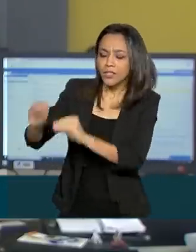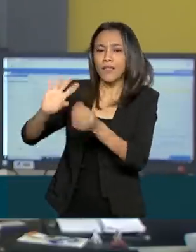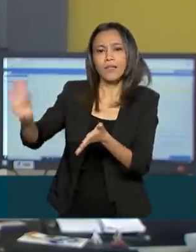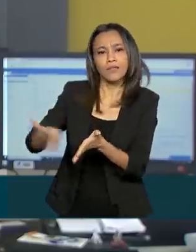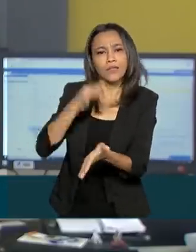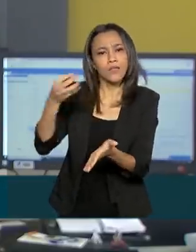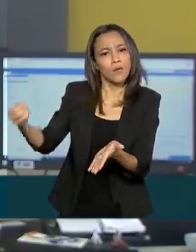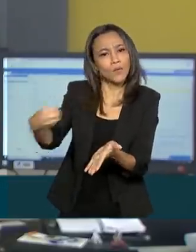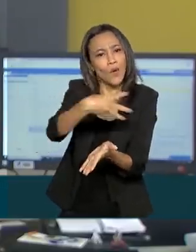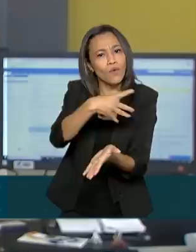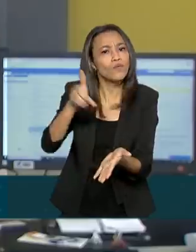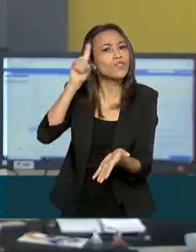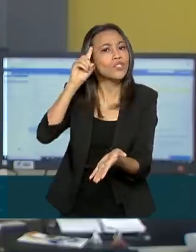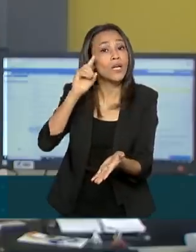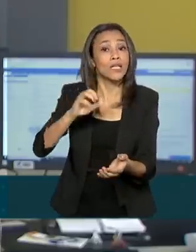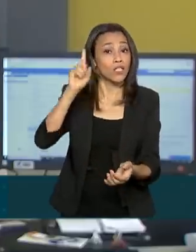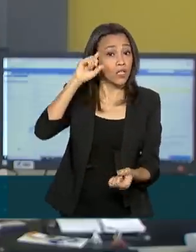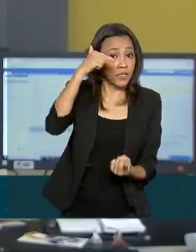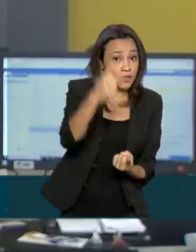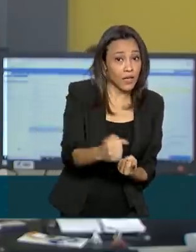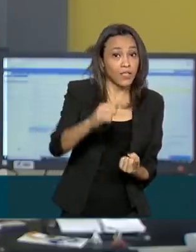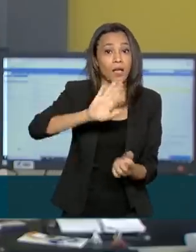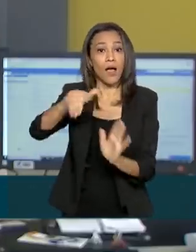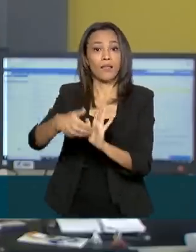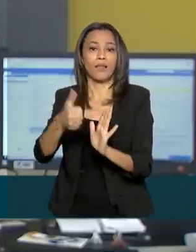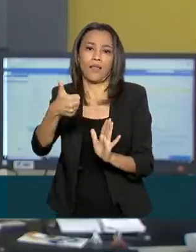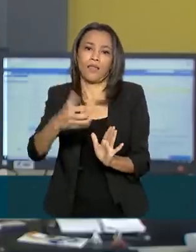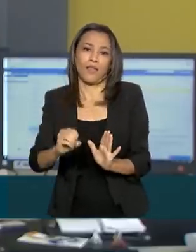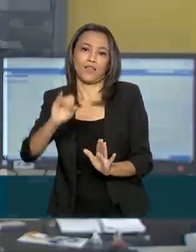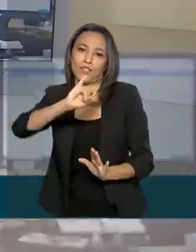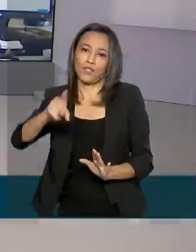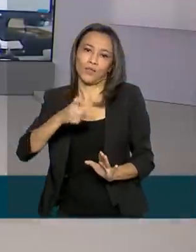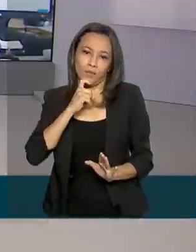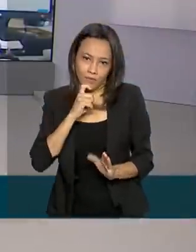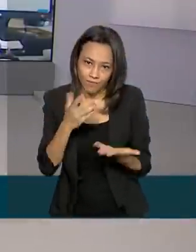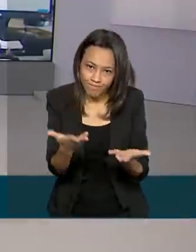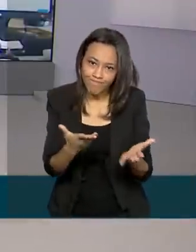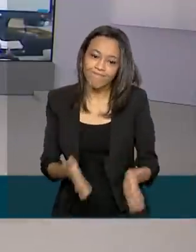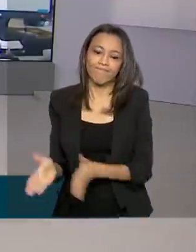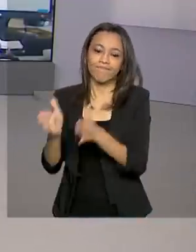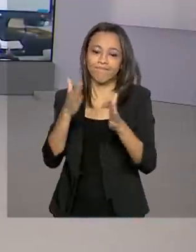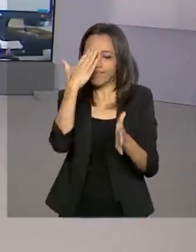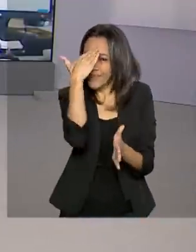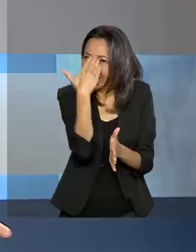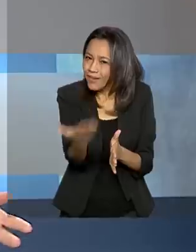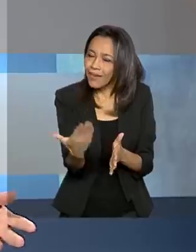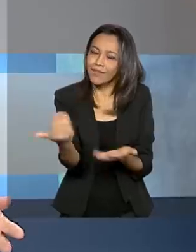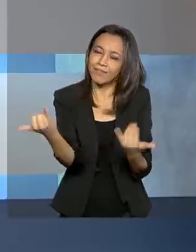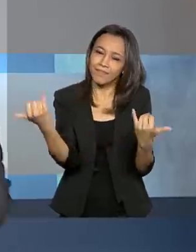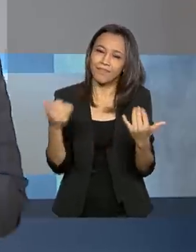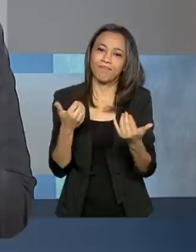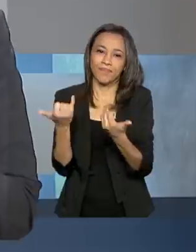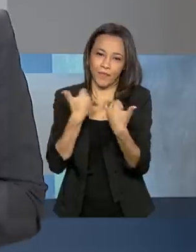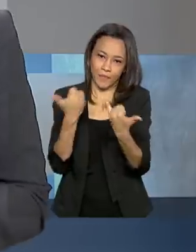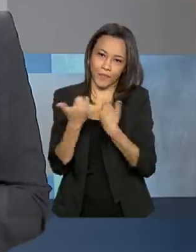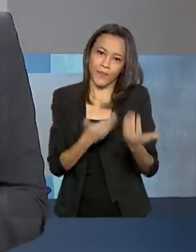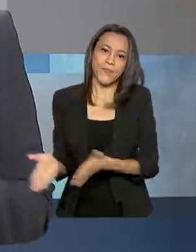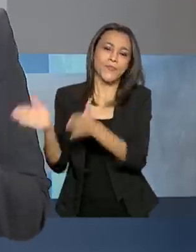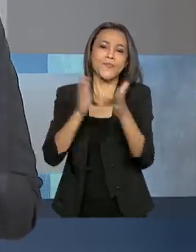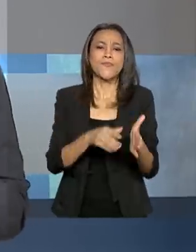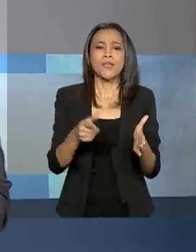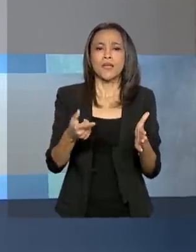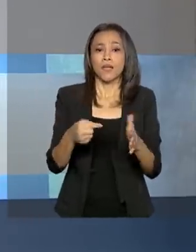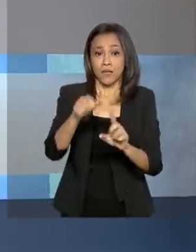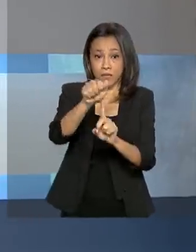As novas datas são de 7 a 10 de julho. Carla. Obrigada, Maurício, pela sua participação. Inaugurado no início do